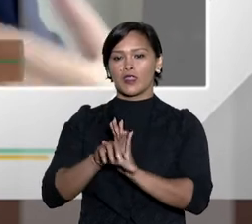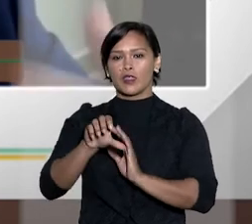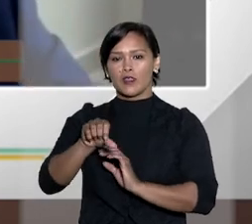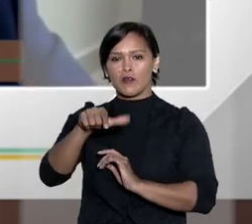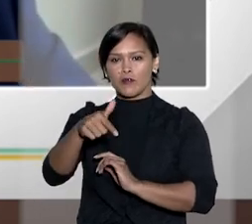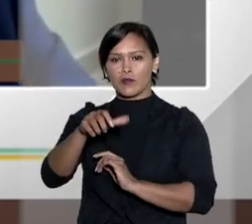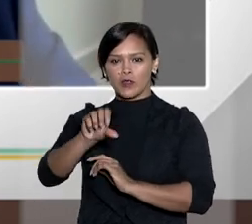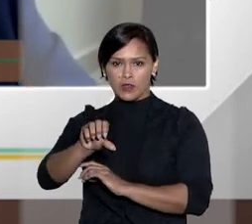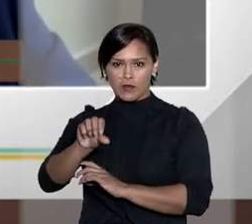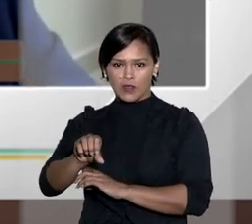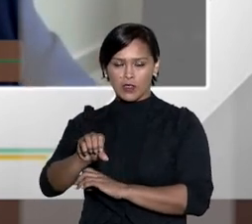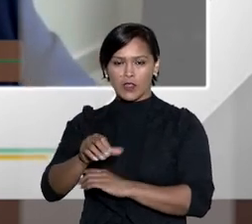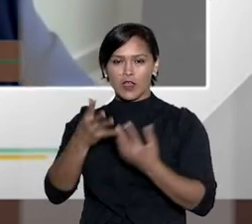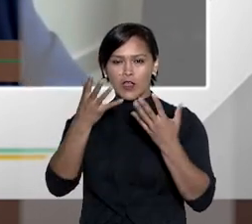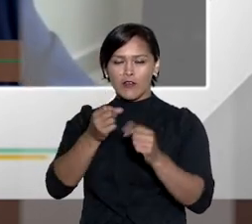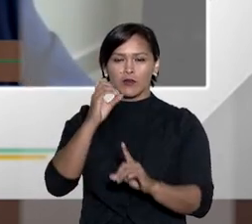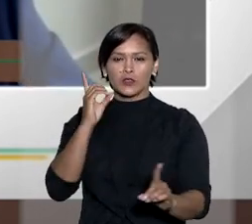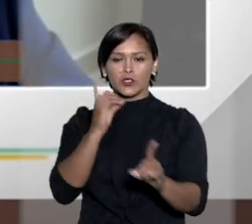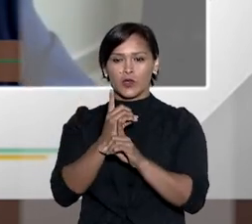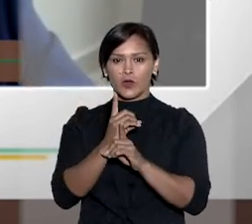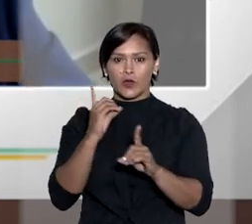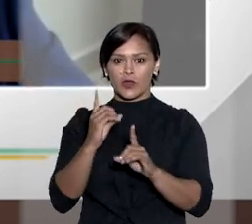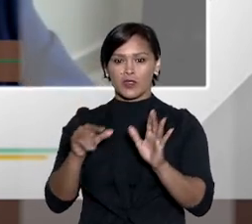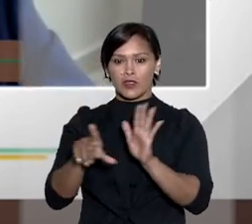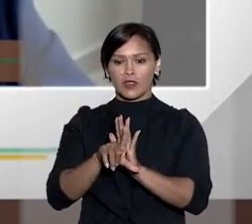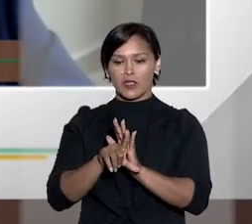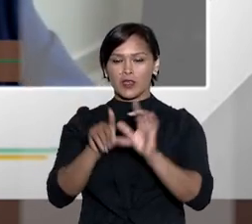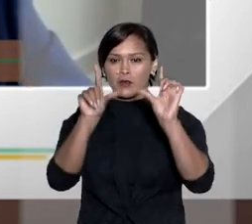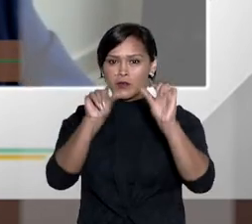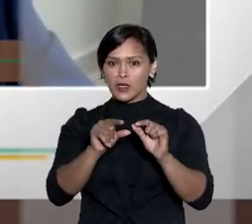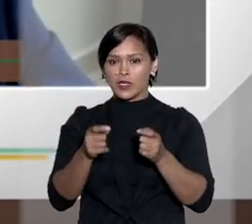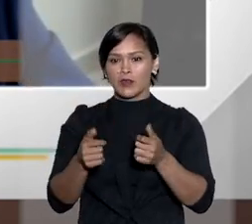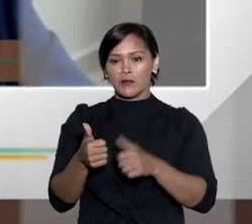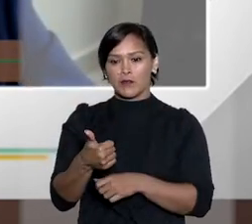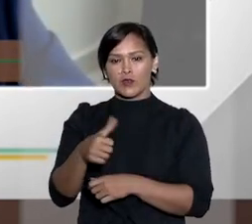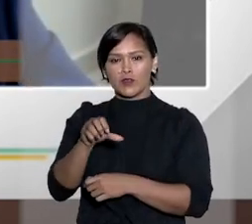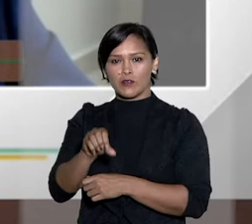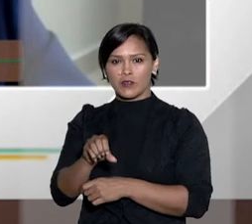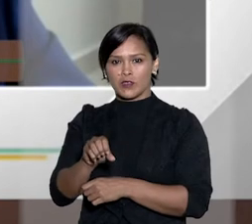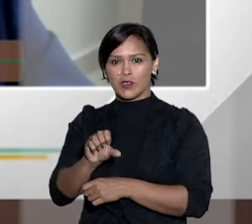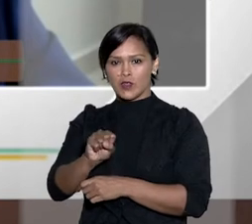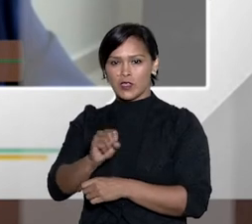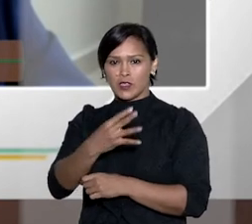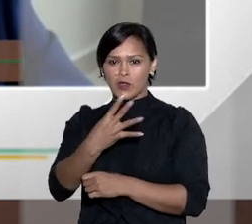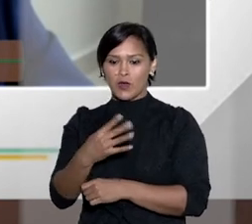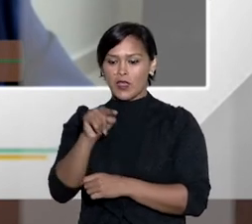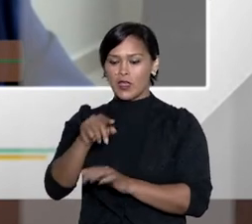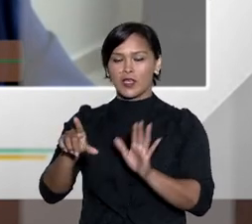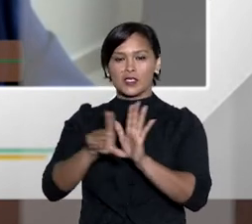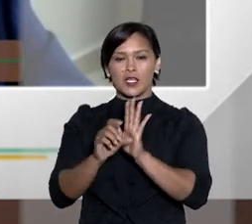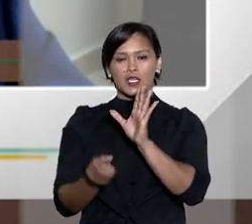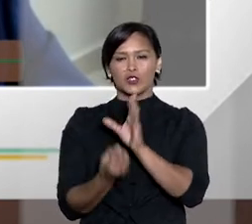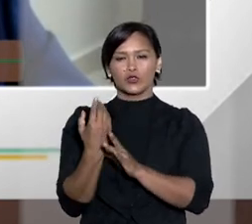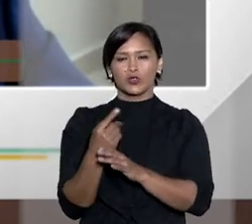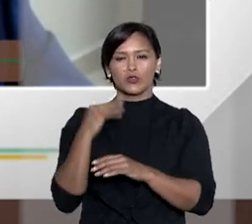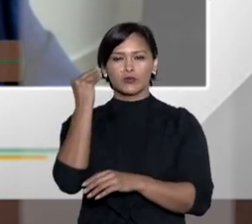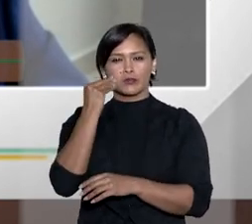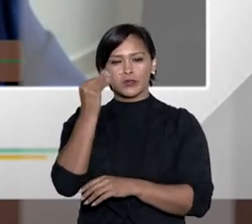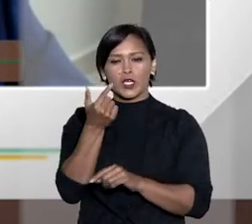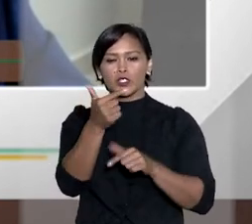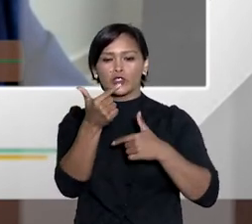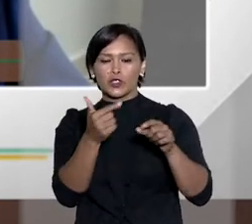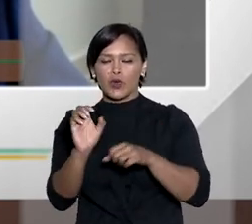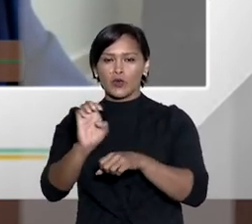um pouco mais adiante a origem da lei de 1999 nós vamos encontrar na lei de pequenas causas de 1984